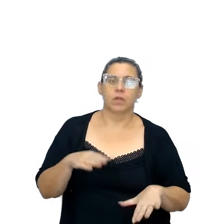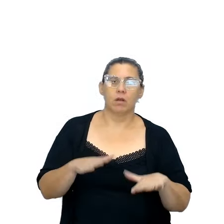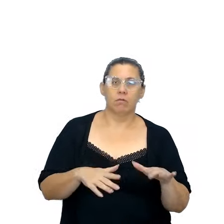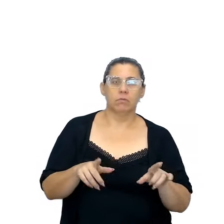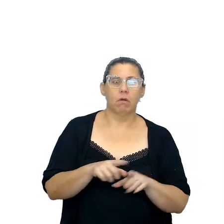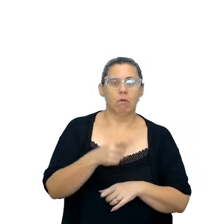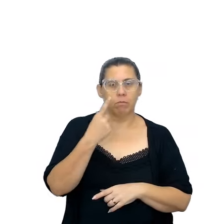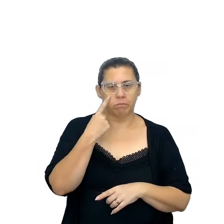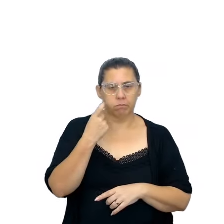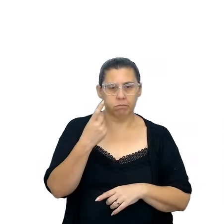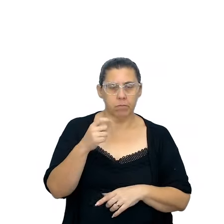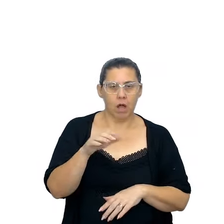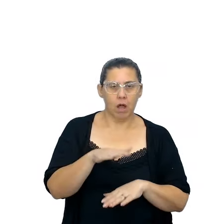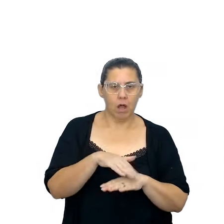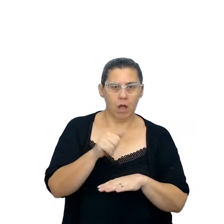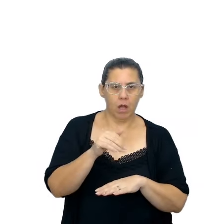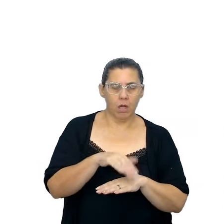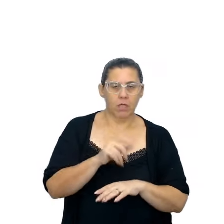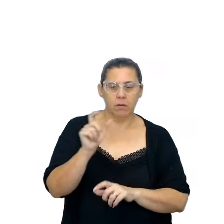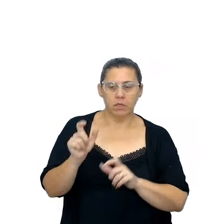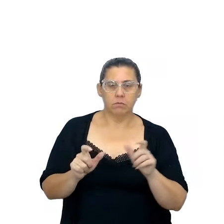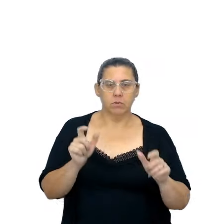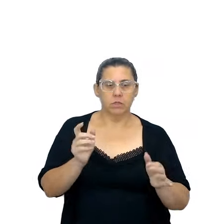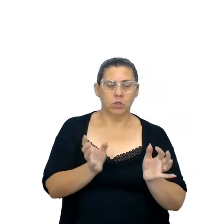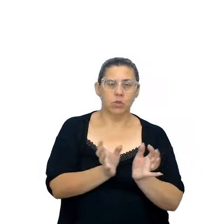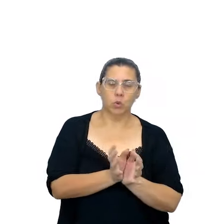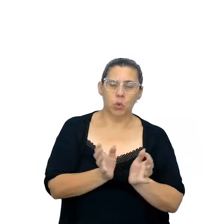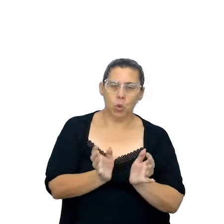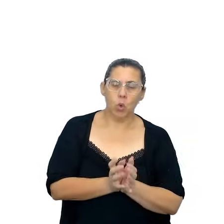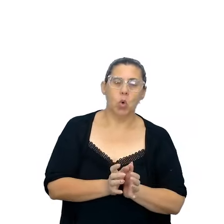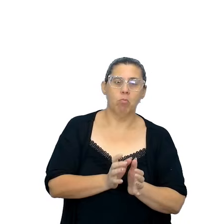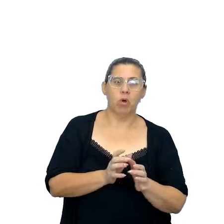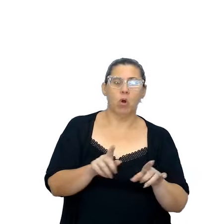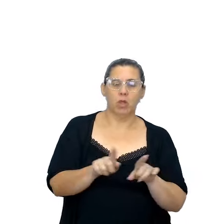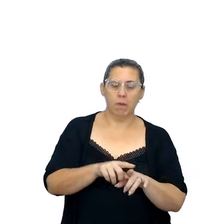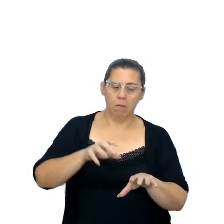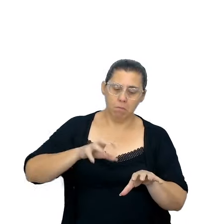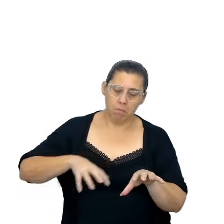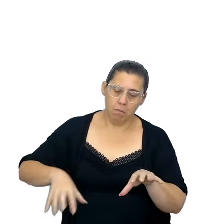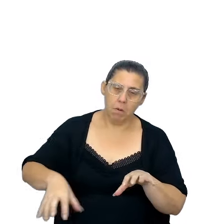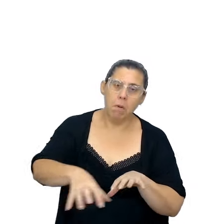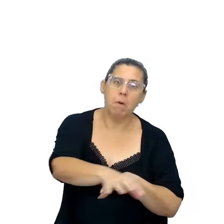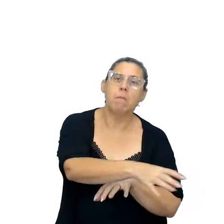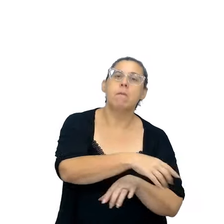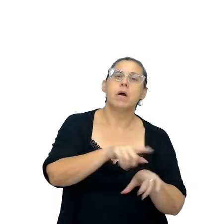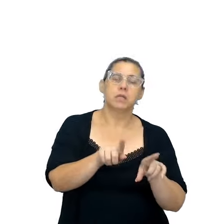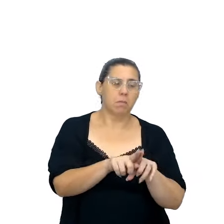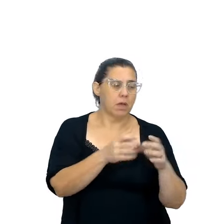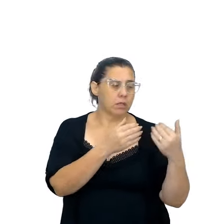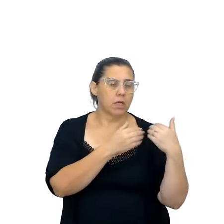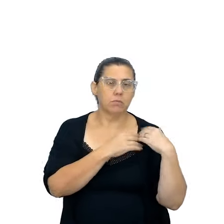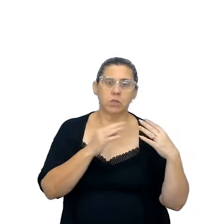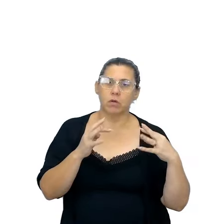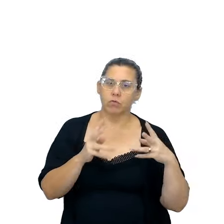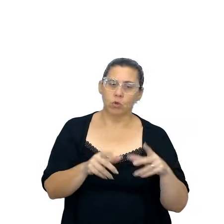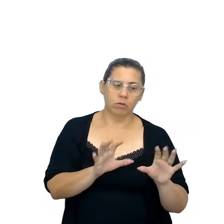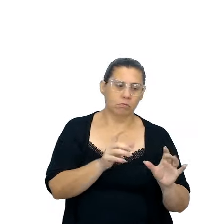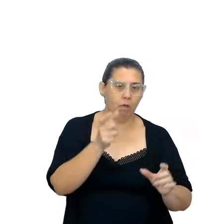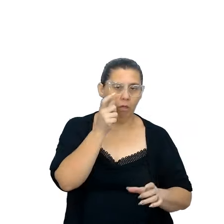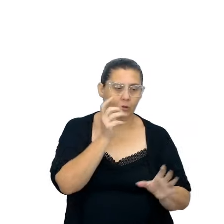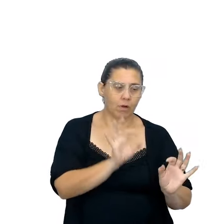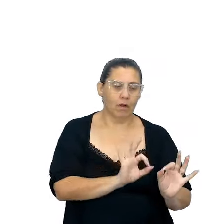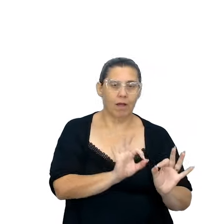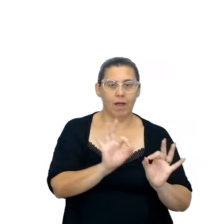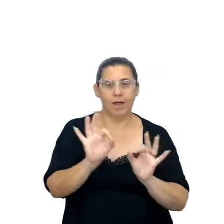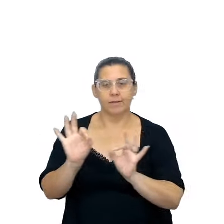seria interessante chamar as pessoas do entorno, os responsáveis pelos estudantes que possam também assistir a essas peças